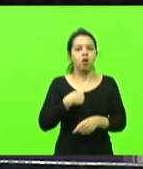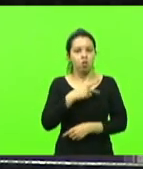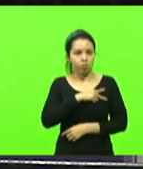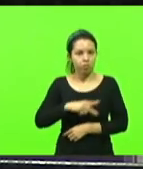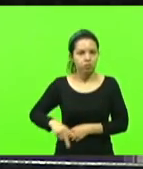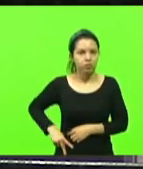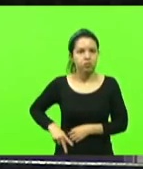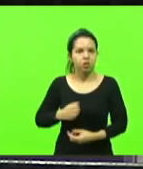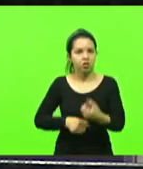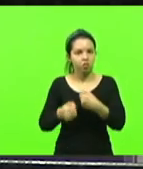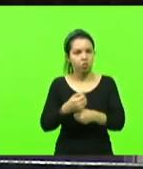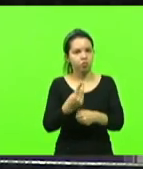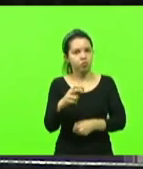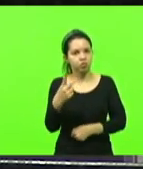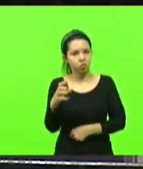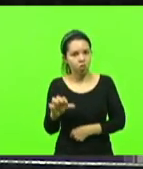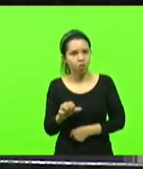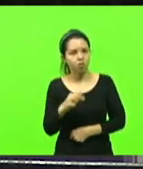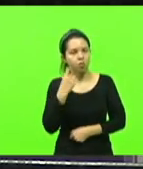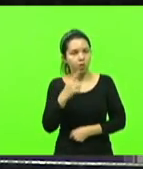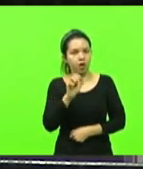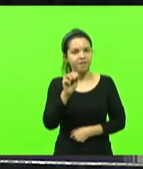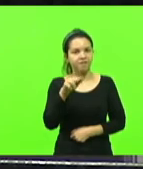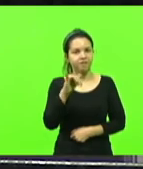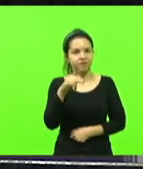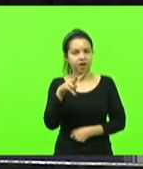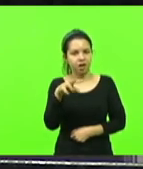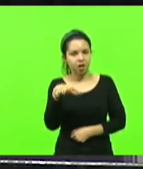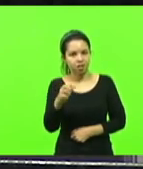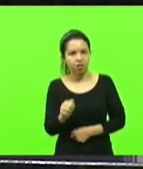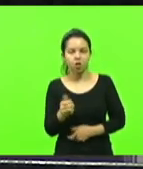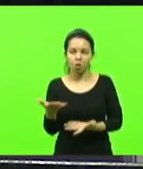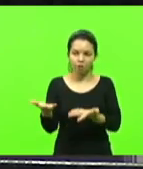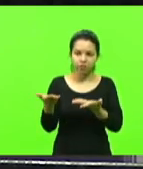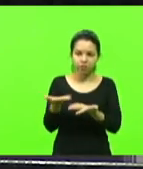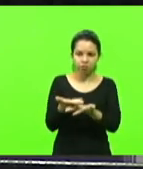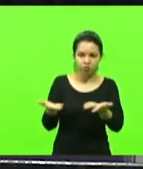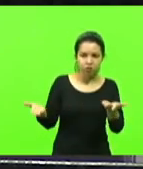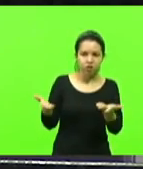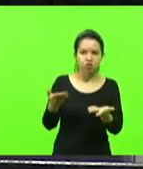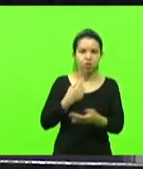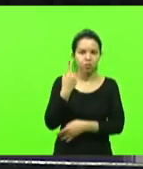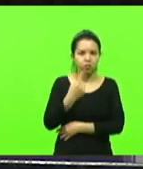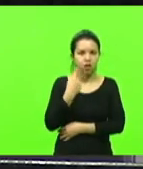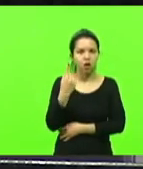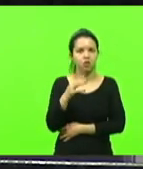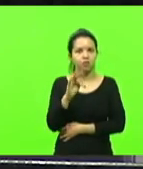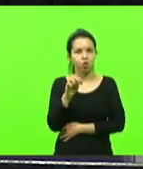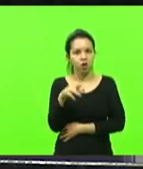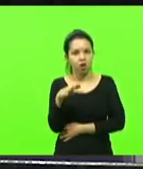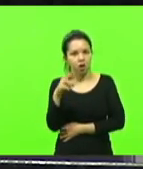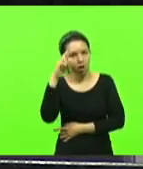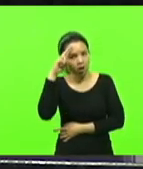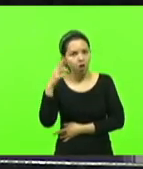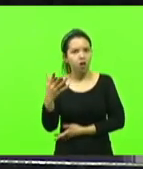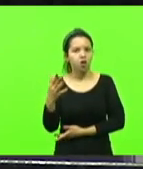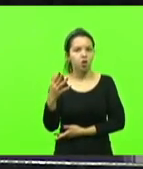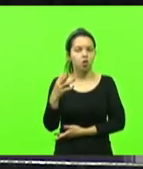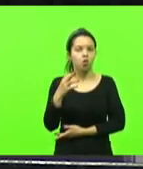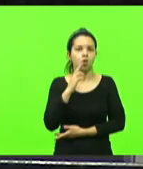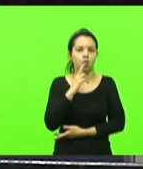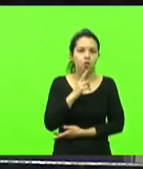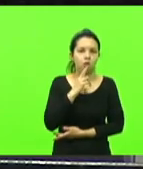Ivana Bastos que vem aqui e quero convidar o deputado Florian e o deputado Rodrigo Minotto que é o vice-presidente aqui